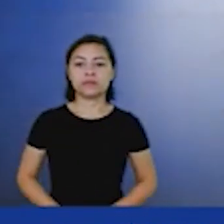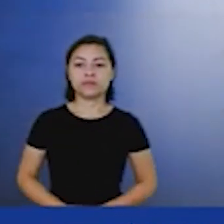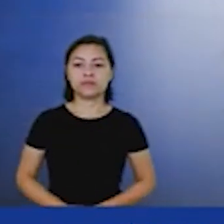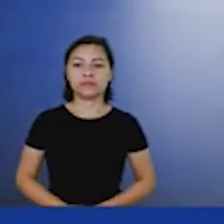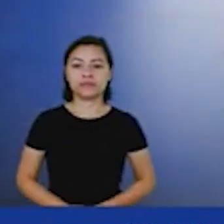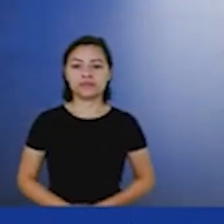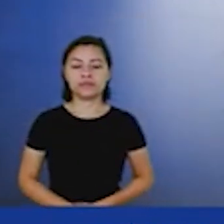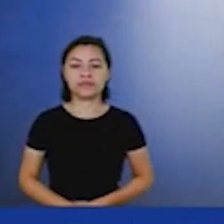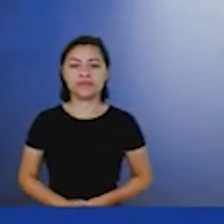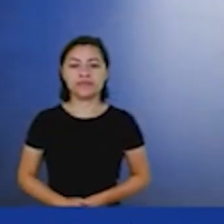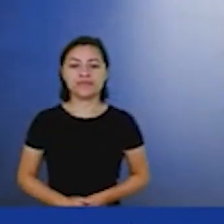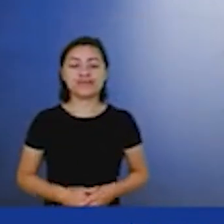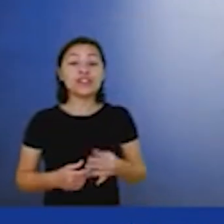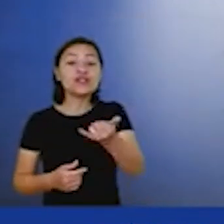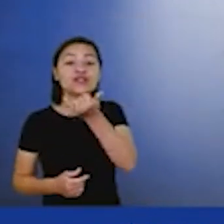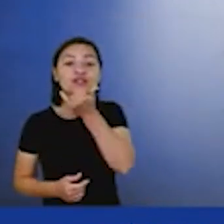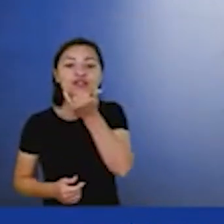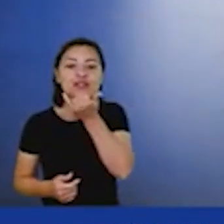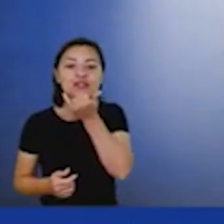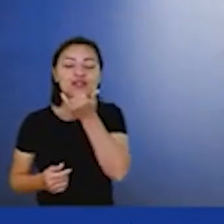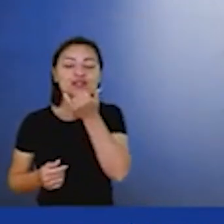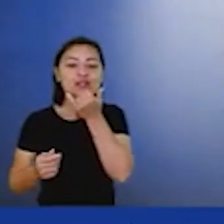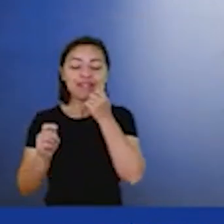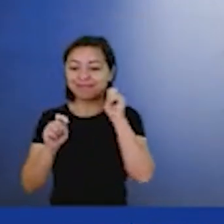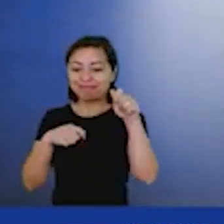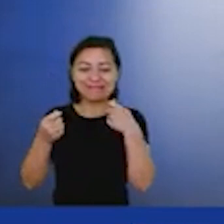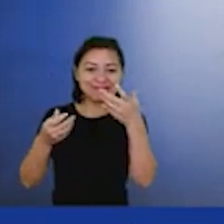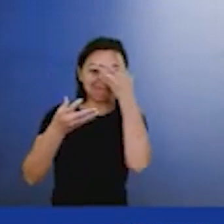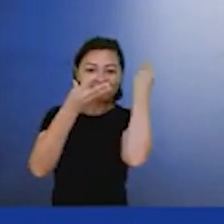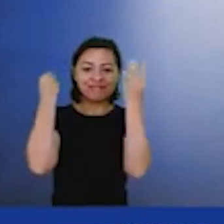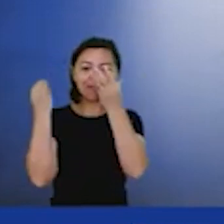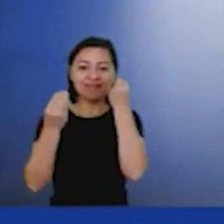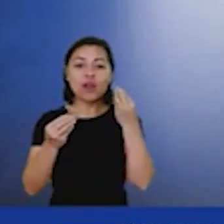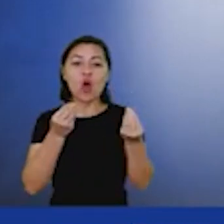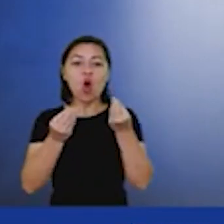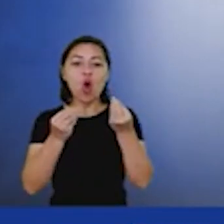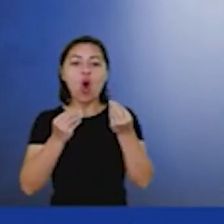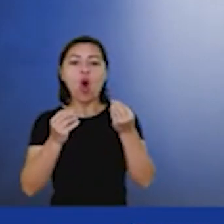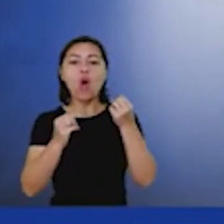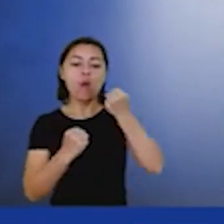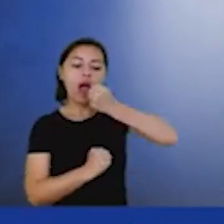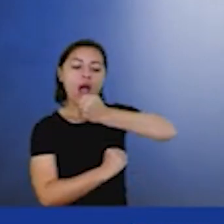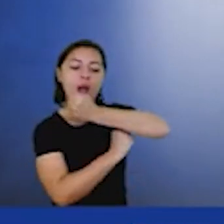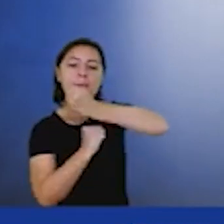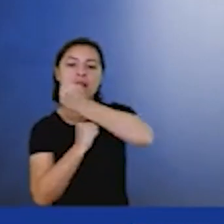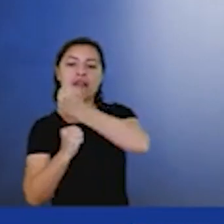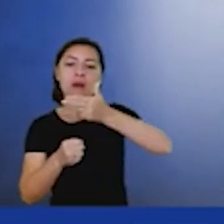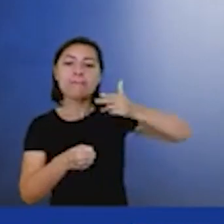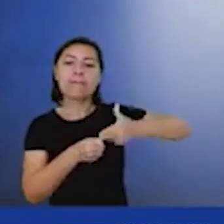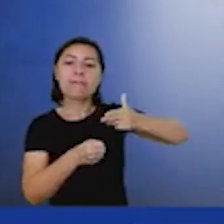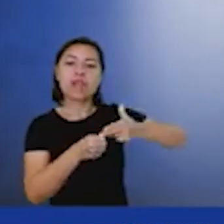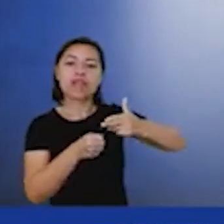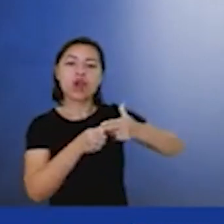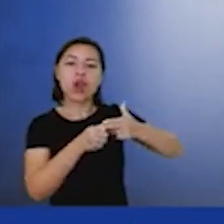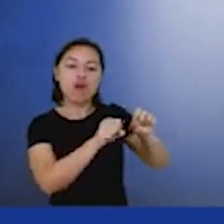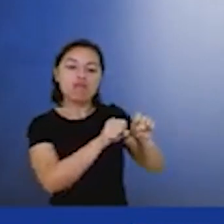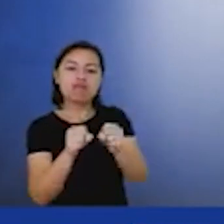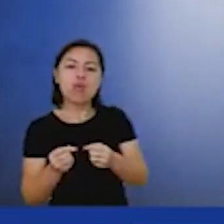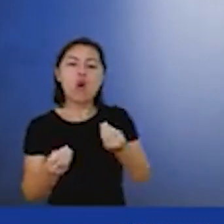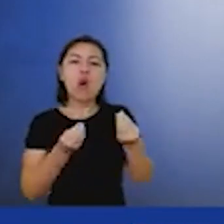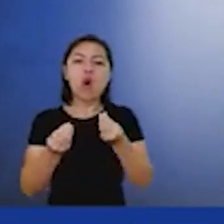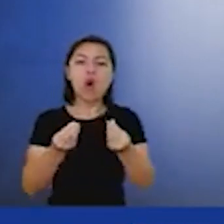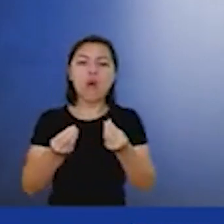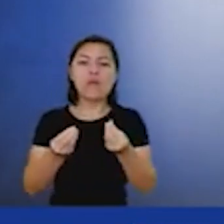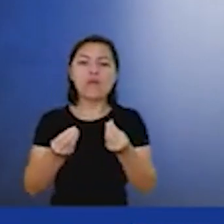Desculpa, me fugiu a palavra. O descomissionamento das plataformas de petróleo, como é que isso pode entrar, às vezes,